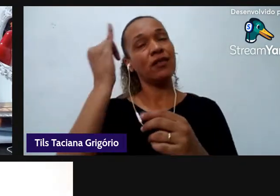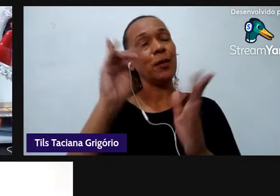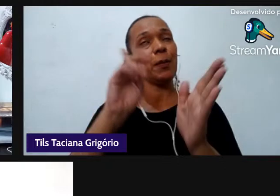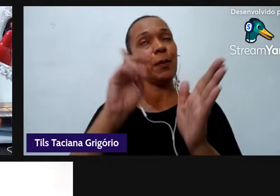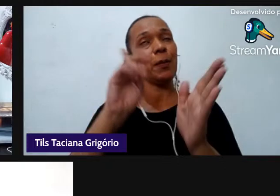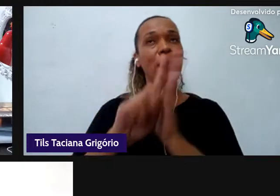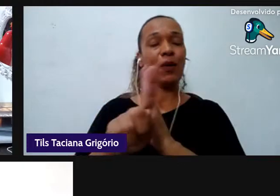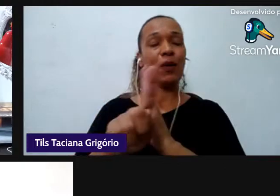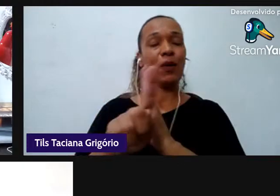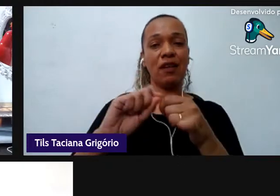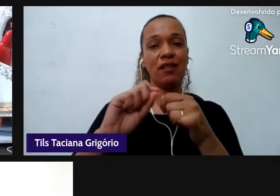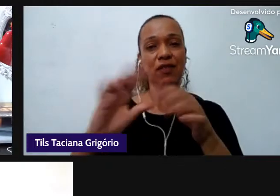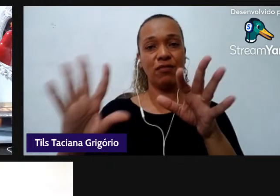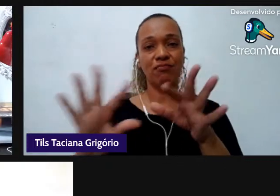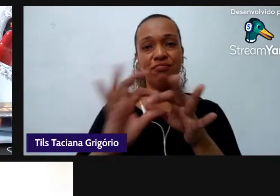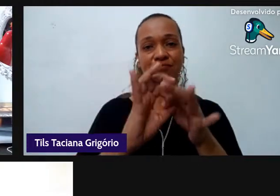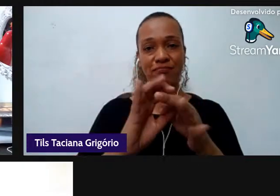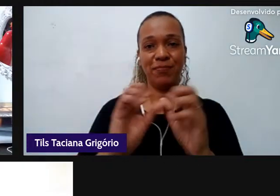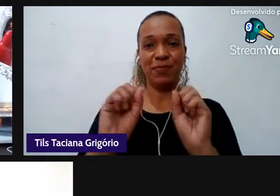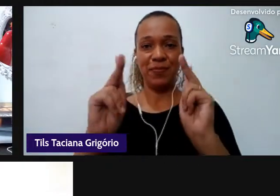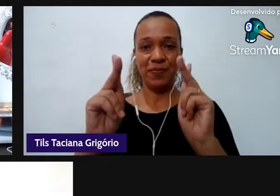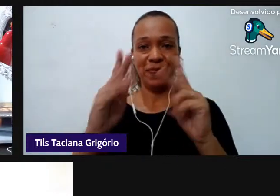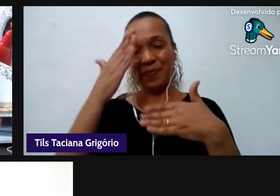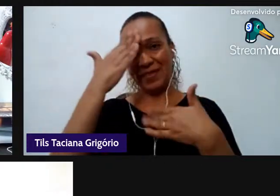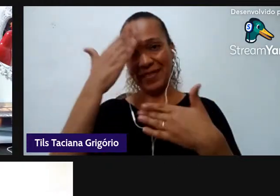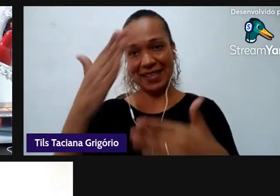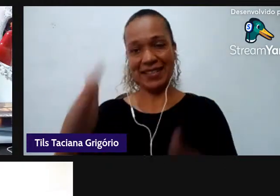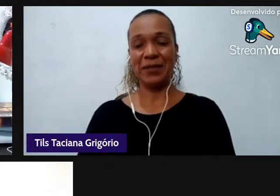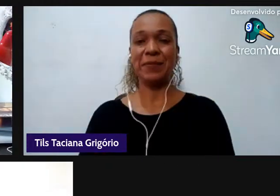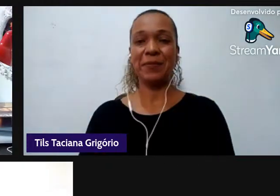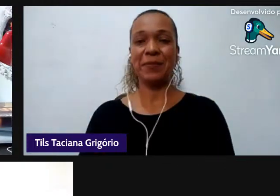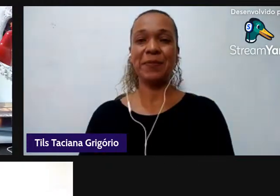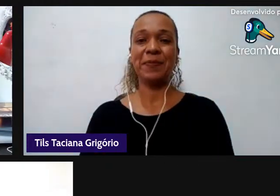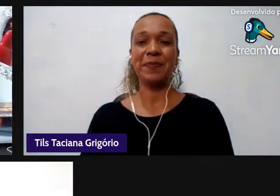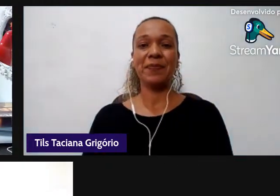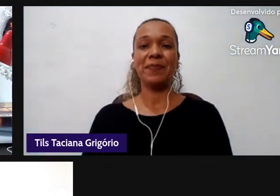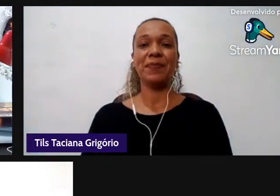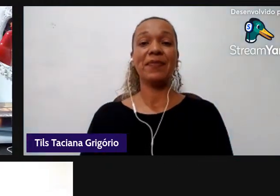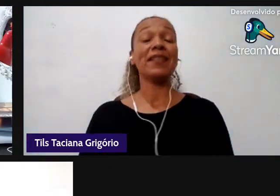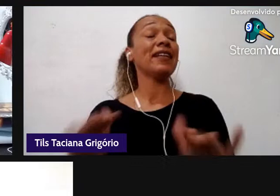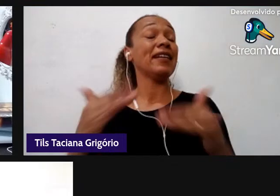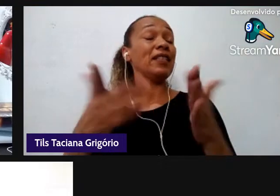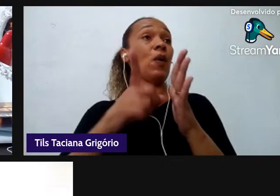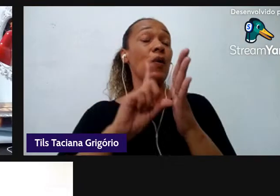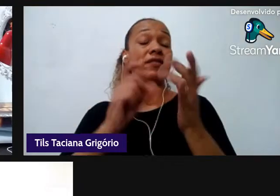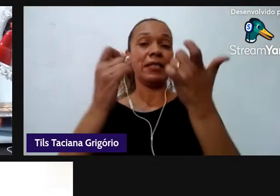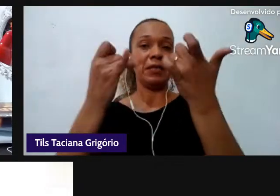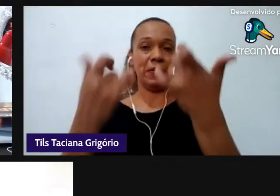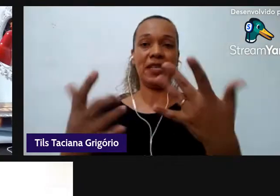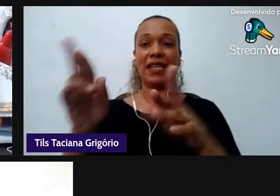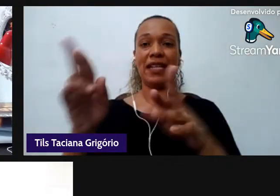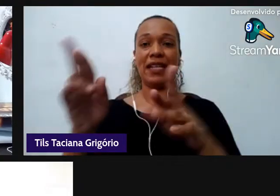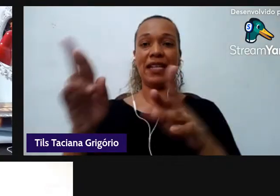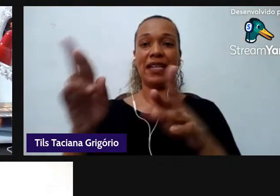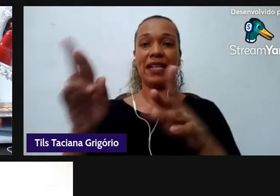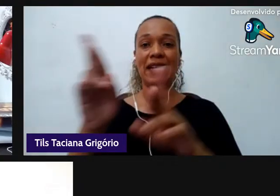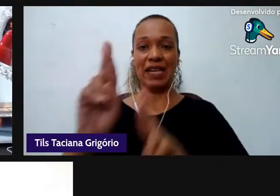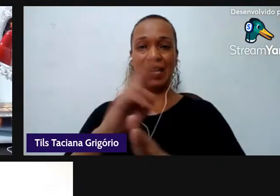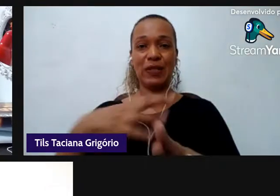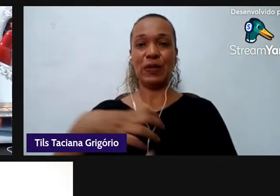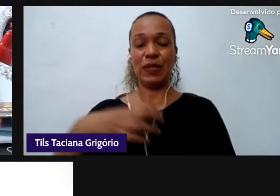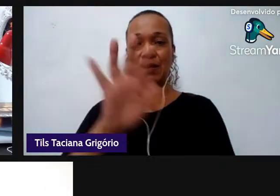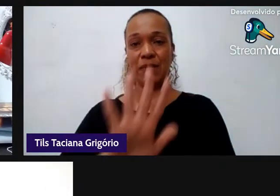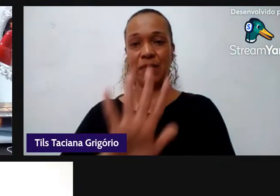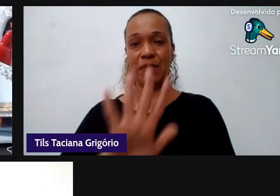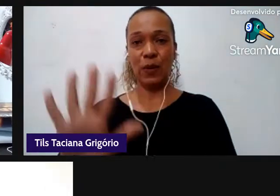link com essa questão tá bom obrigada exato eu falava das relações semióticas né certamente elas